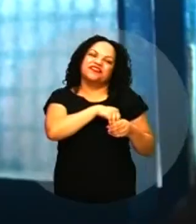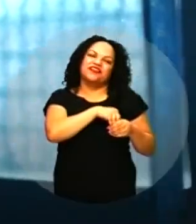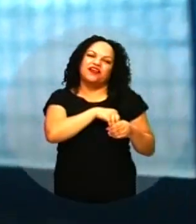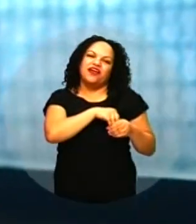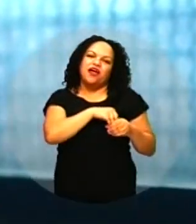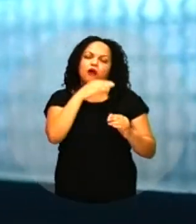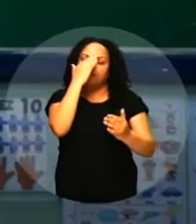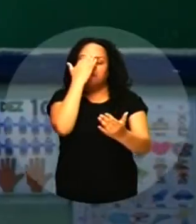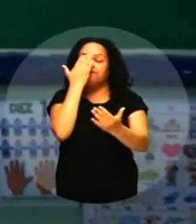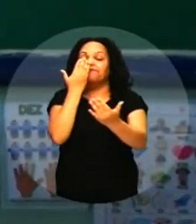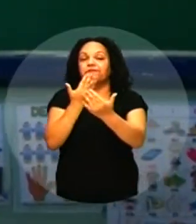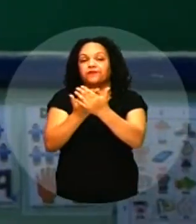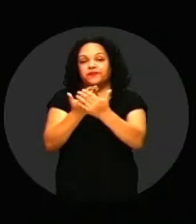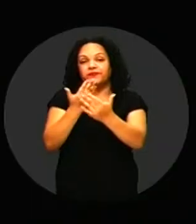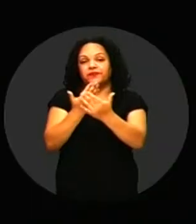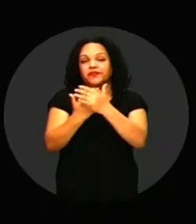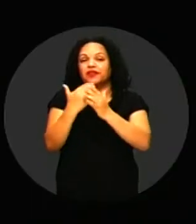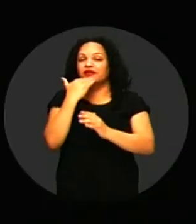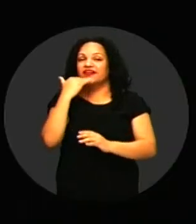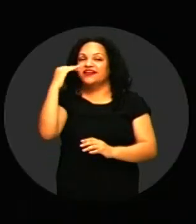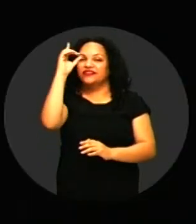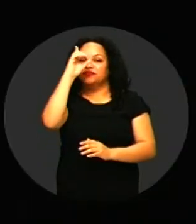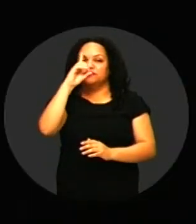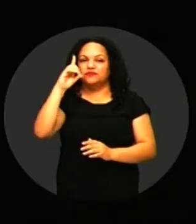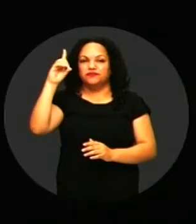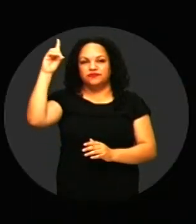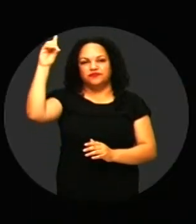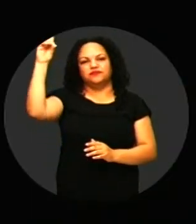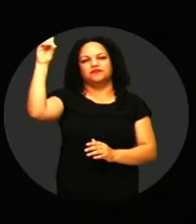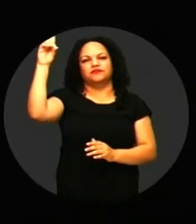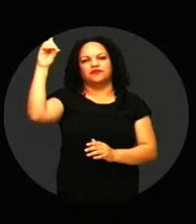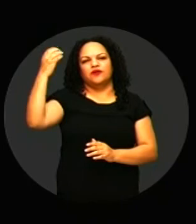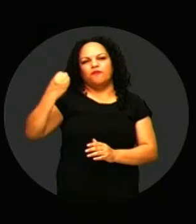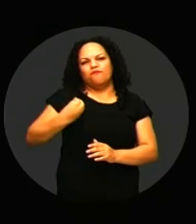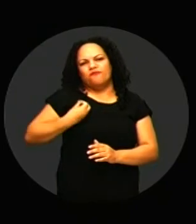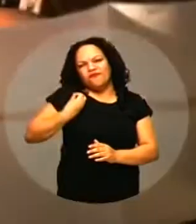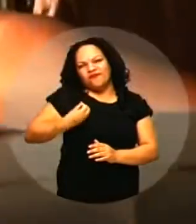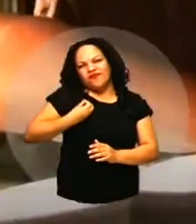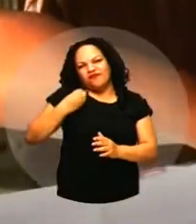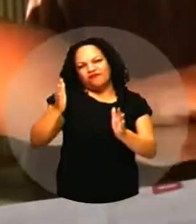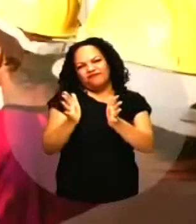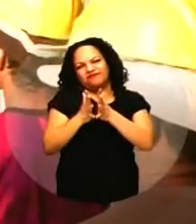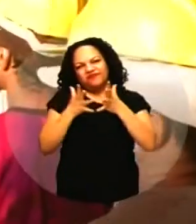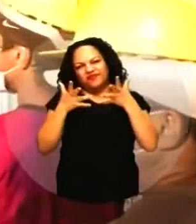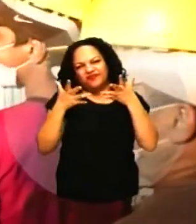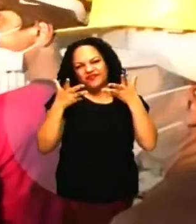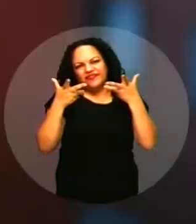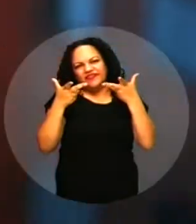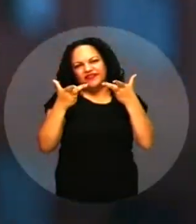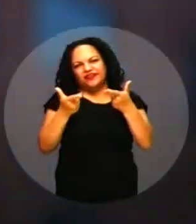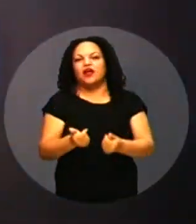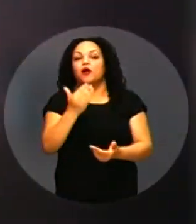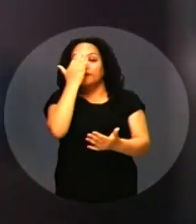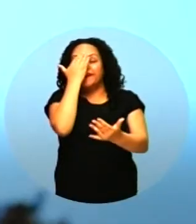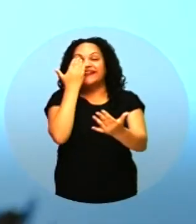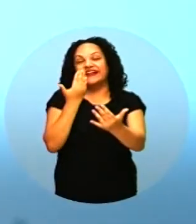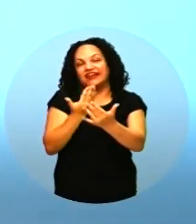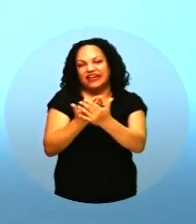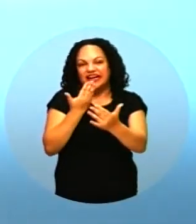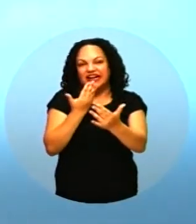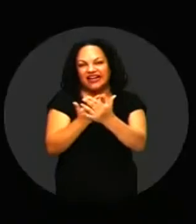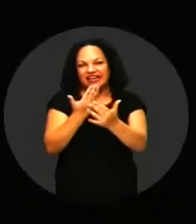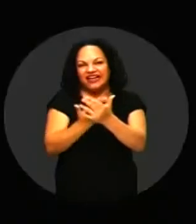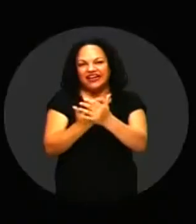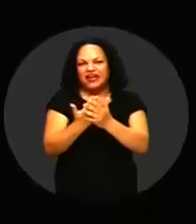Tenho fé e peço a Deus Tenho a vida melhorar Tenho